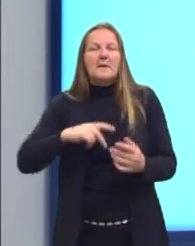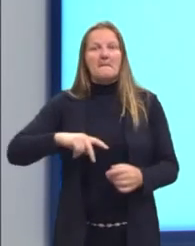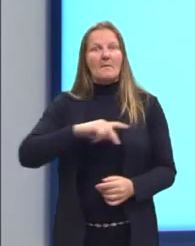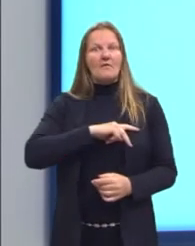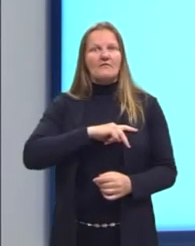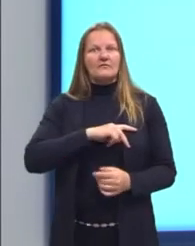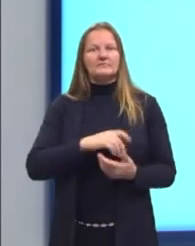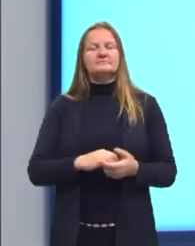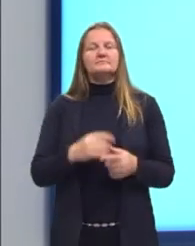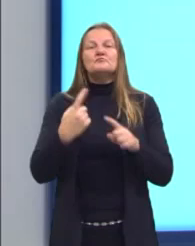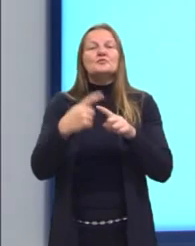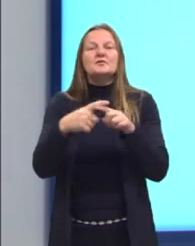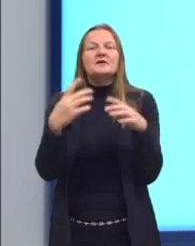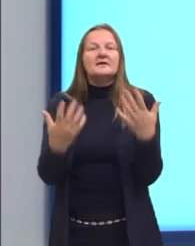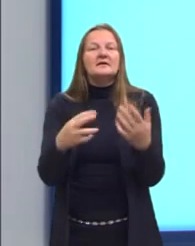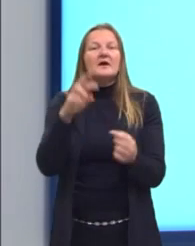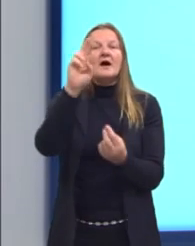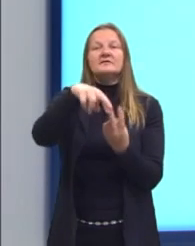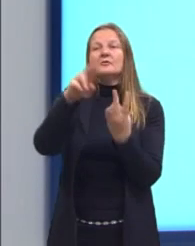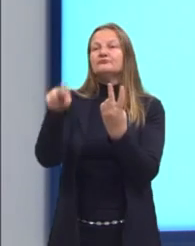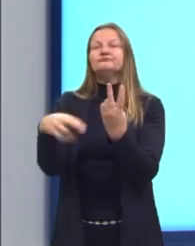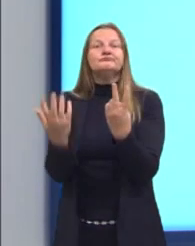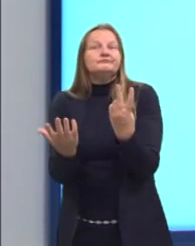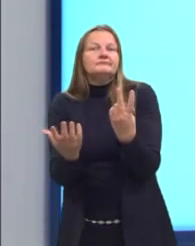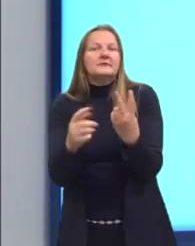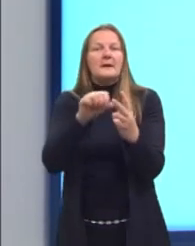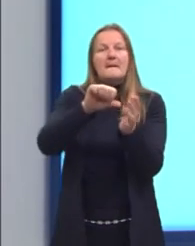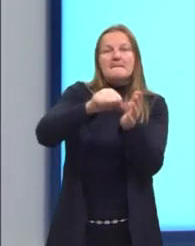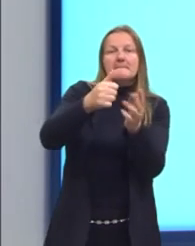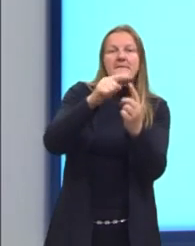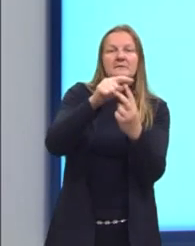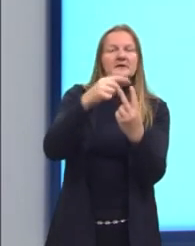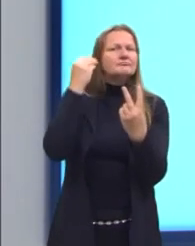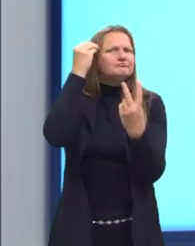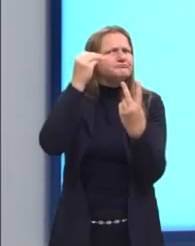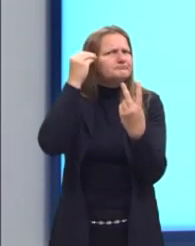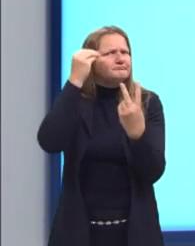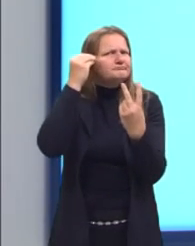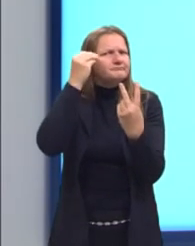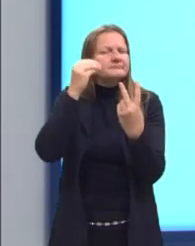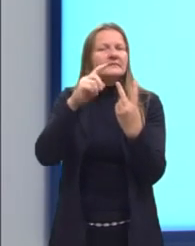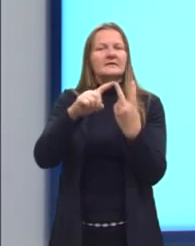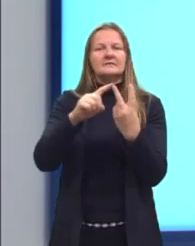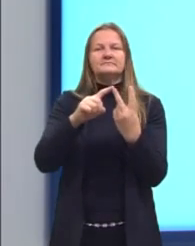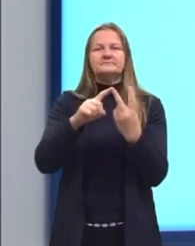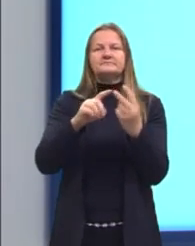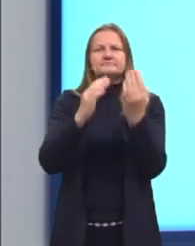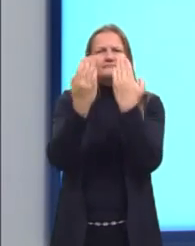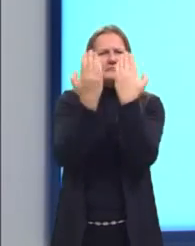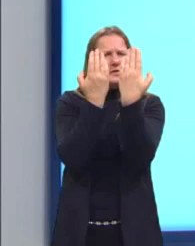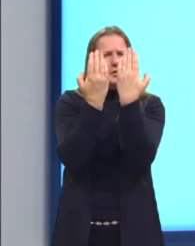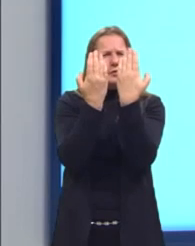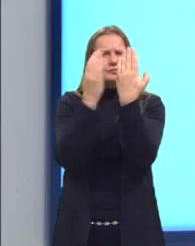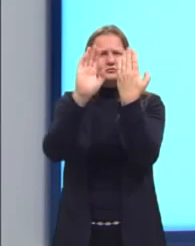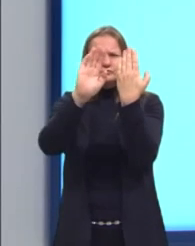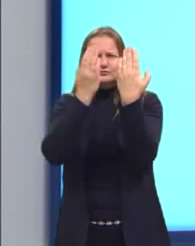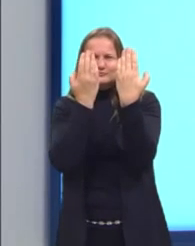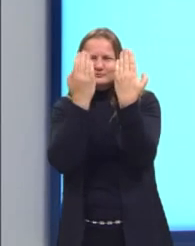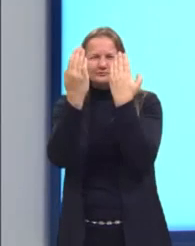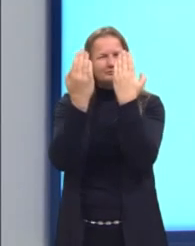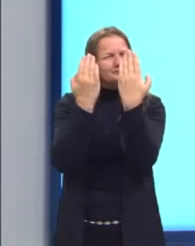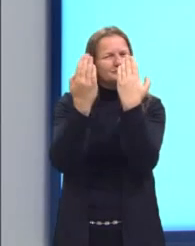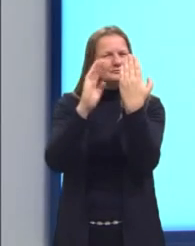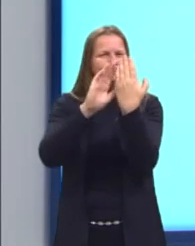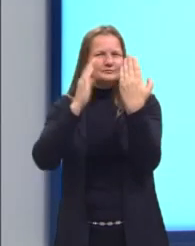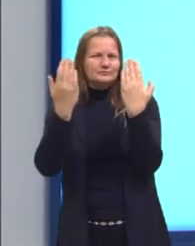Existem pelo menos duas razões. A primeira é psicológica. Em analogia ao envelhecimento das pessoas,